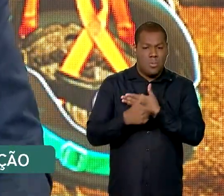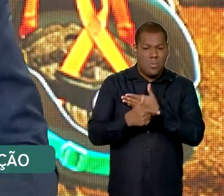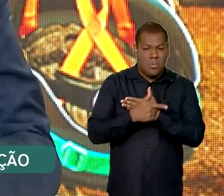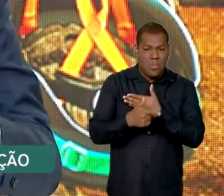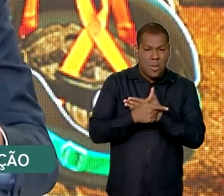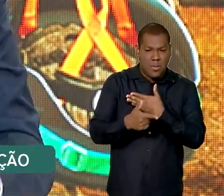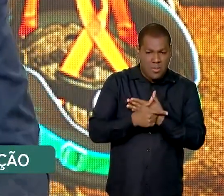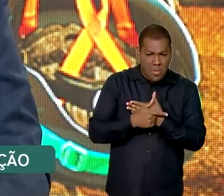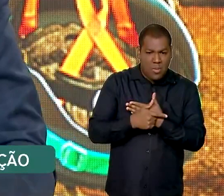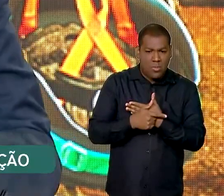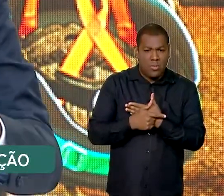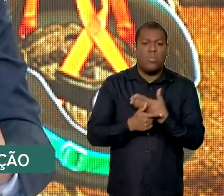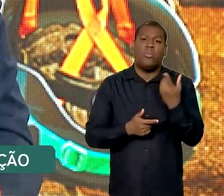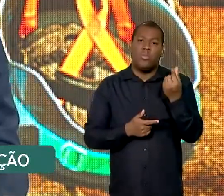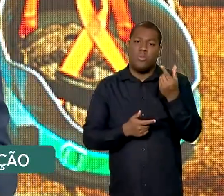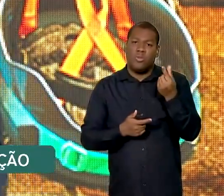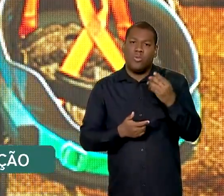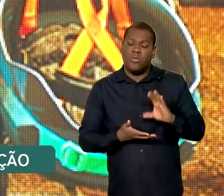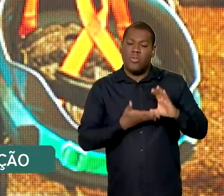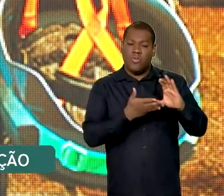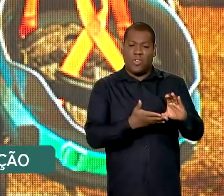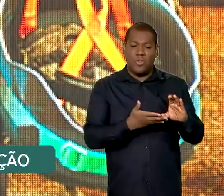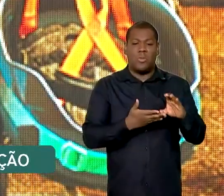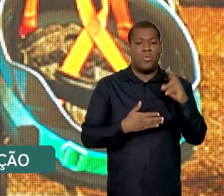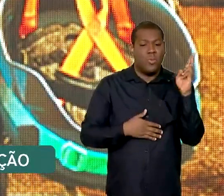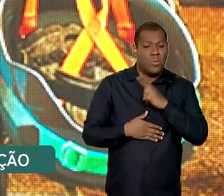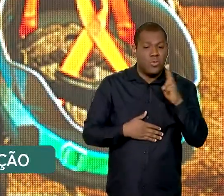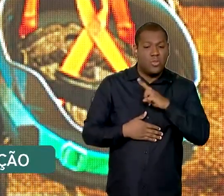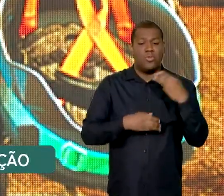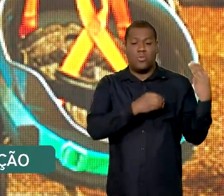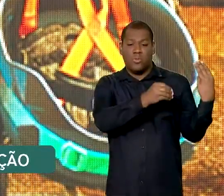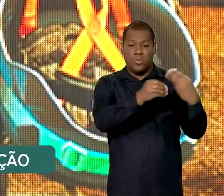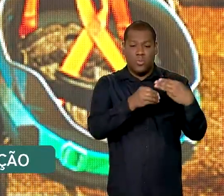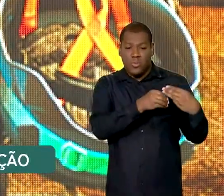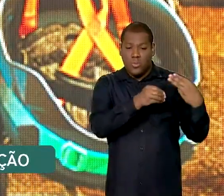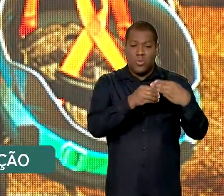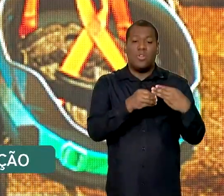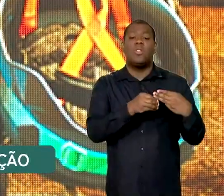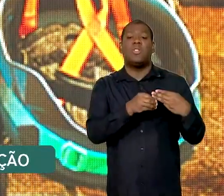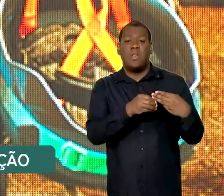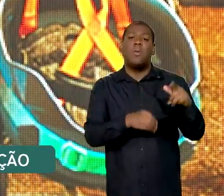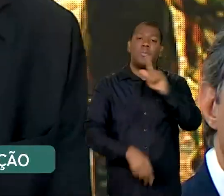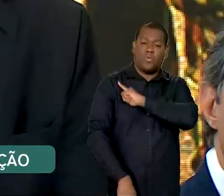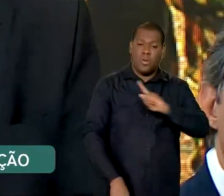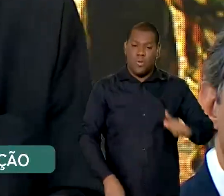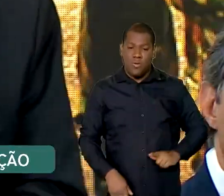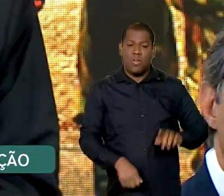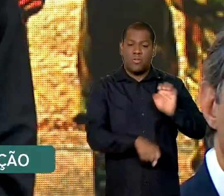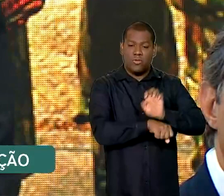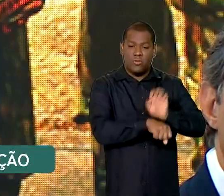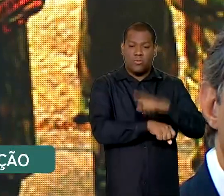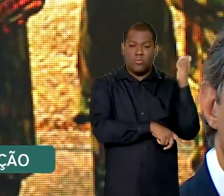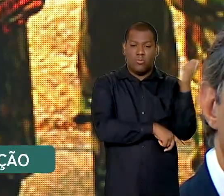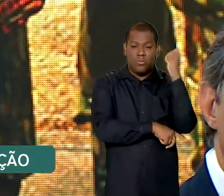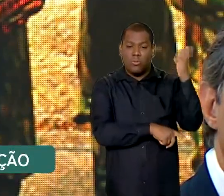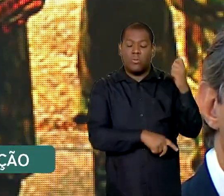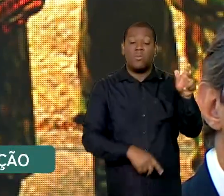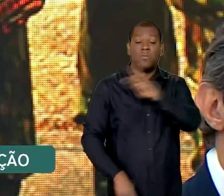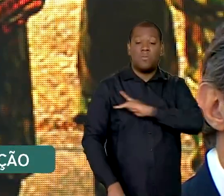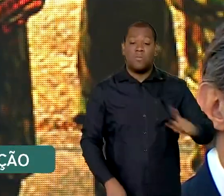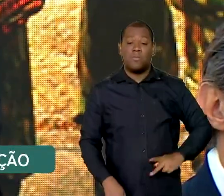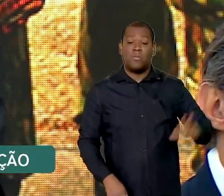pagando os recursos emergenciais para os municípios e para o governo do Estado. O presidente Lula